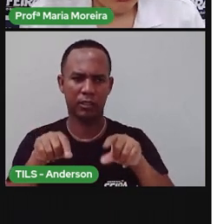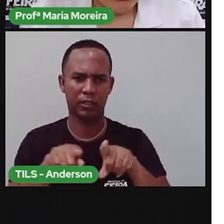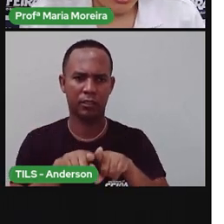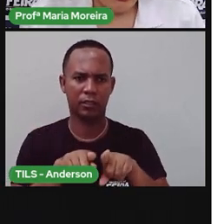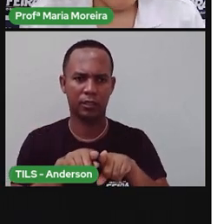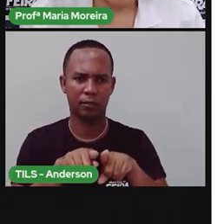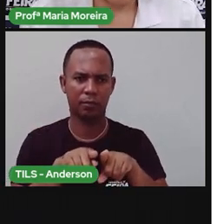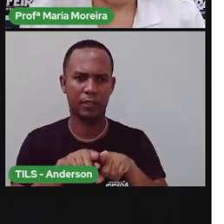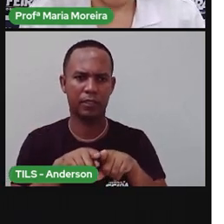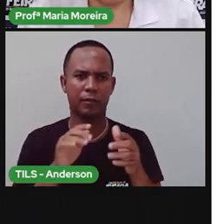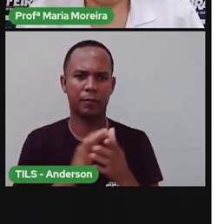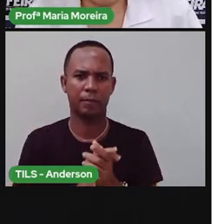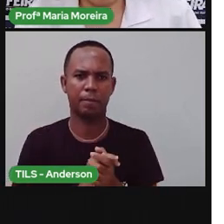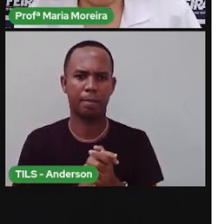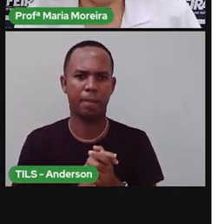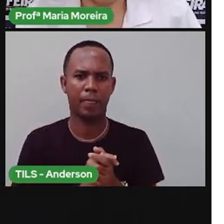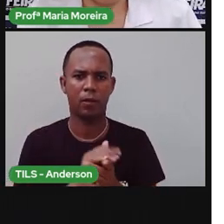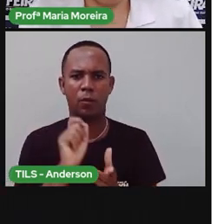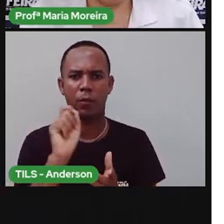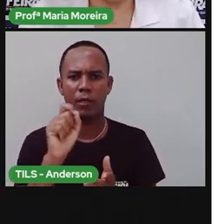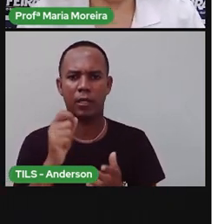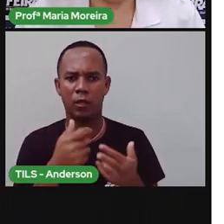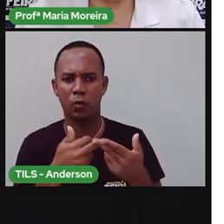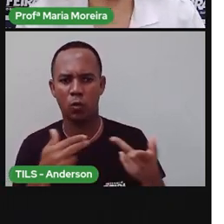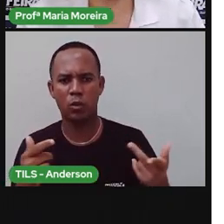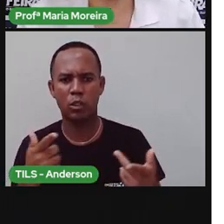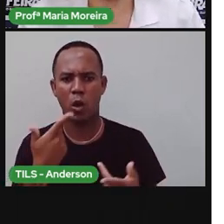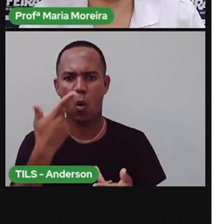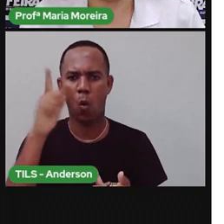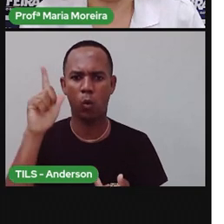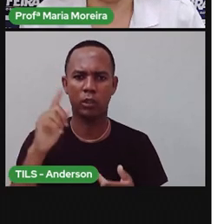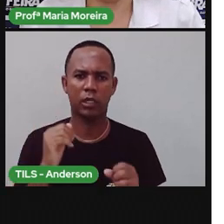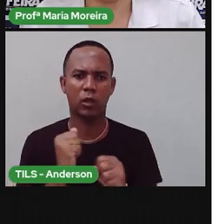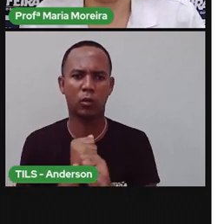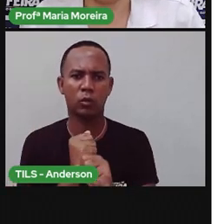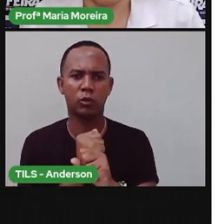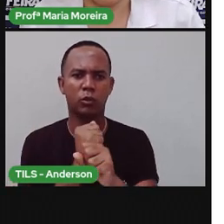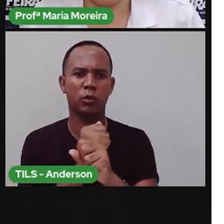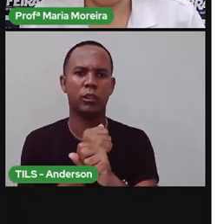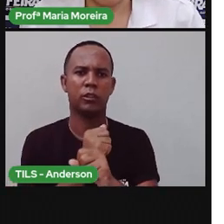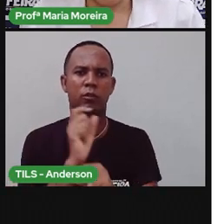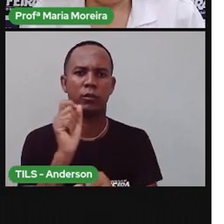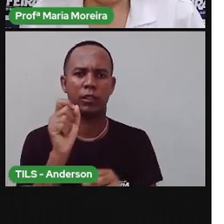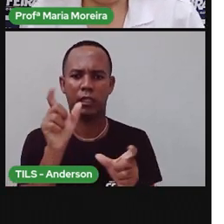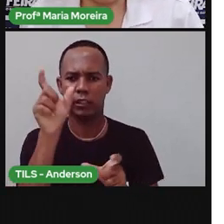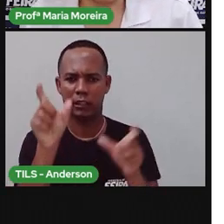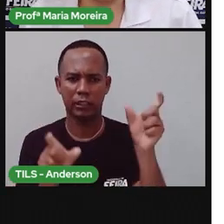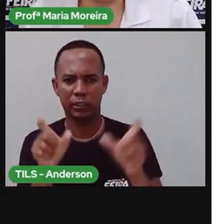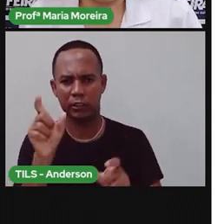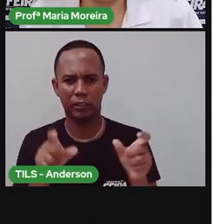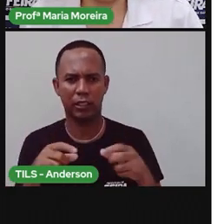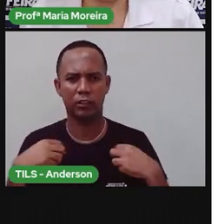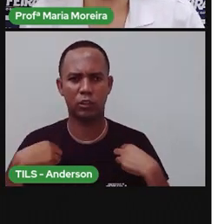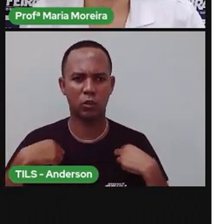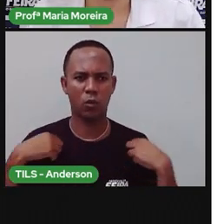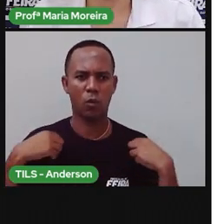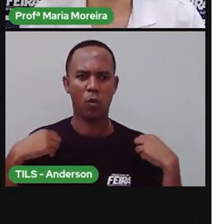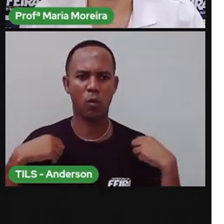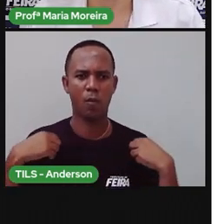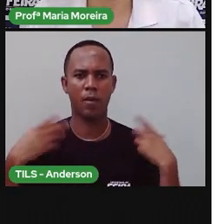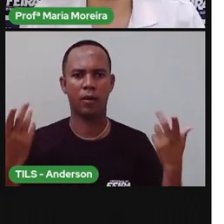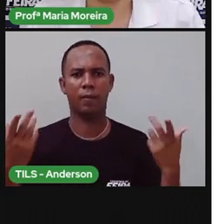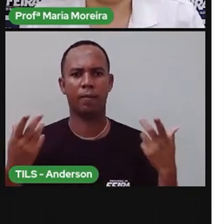escolho, tá? fazer uma coisa ou outra, eu vou construindo a minha identidade. Como a roupa que veste,